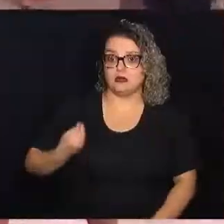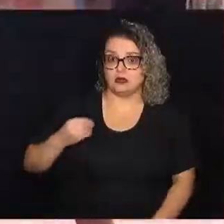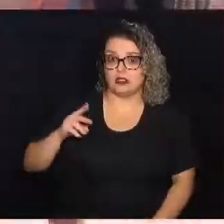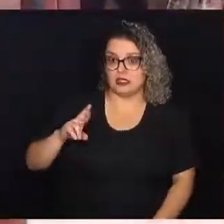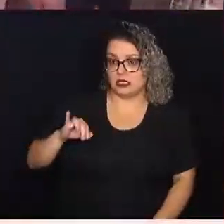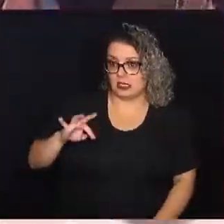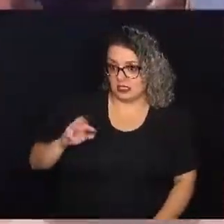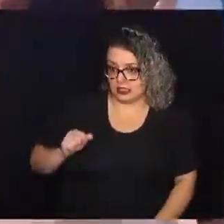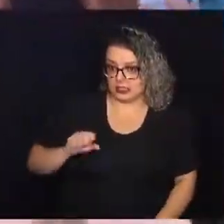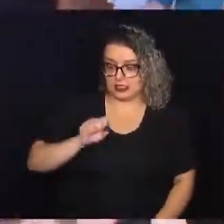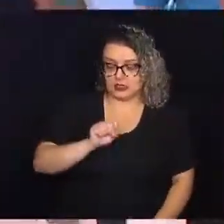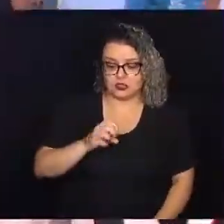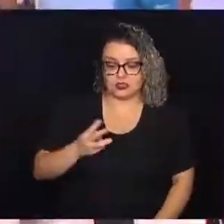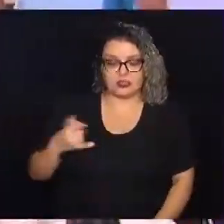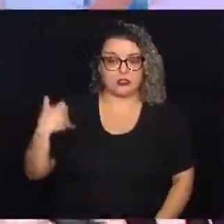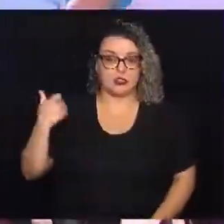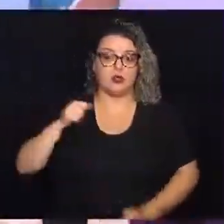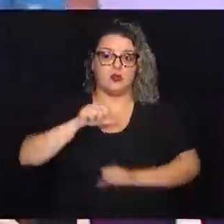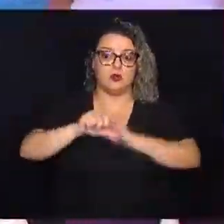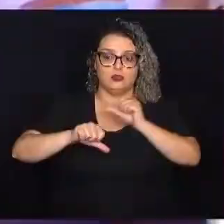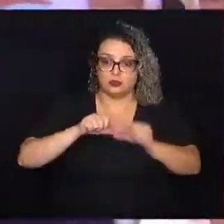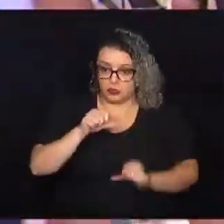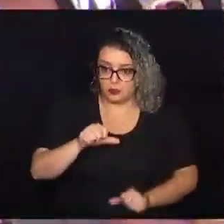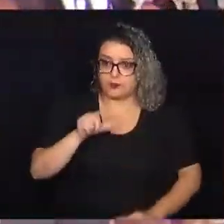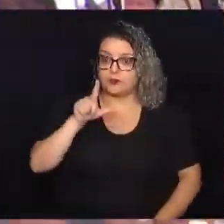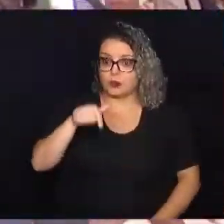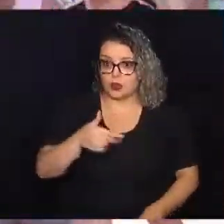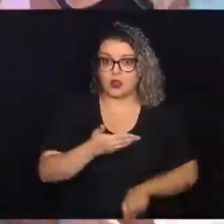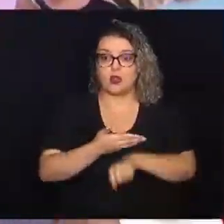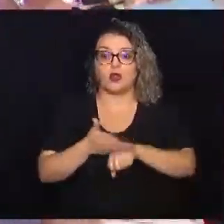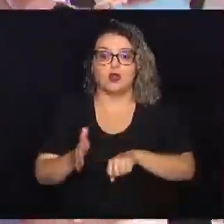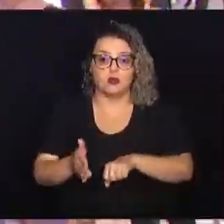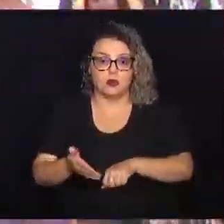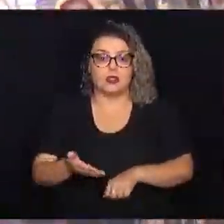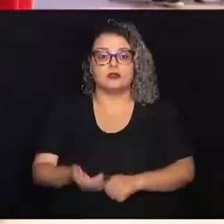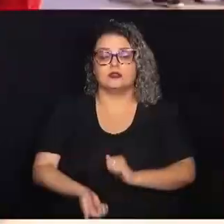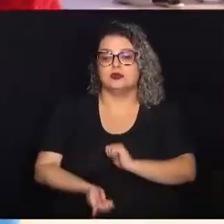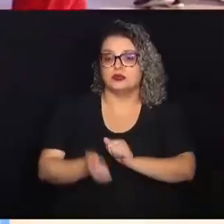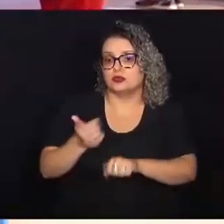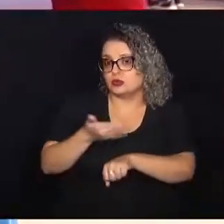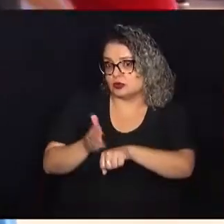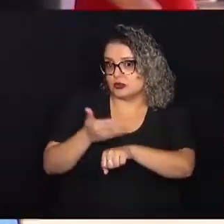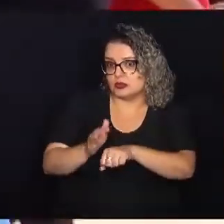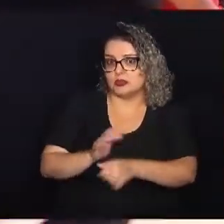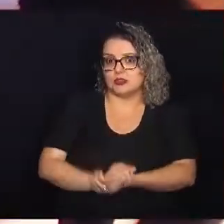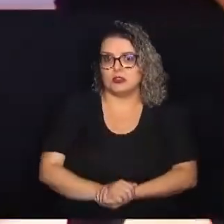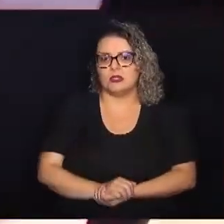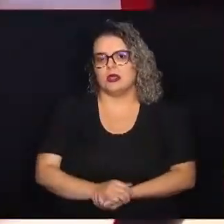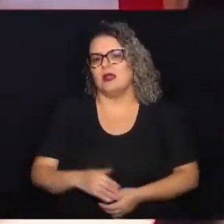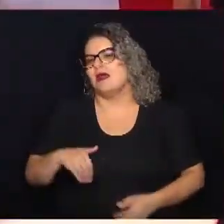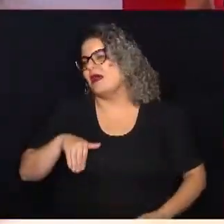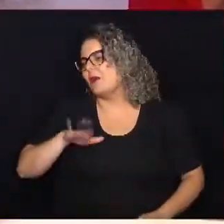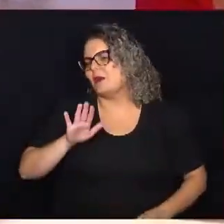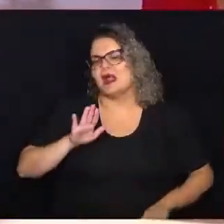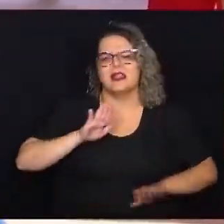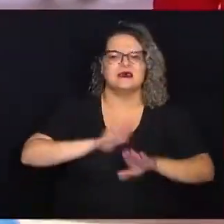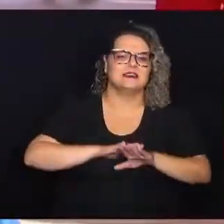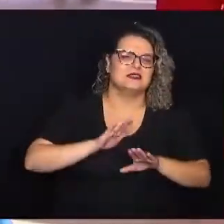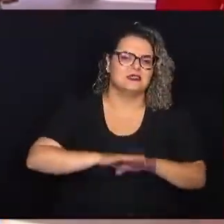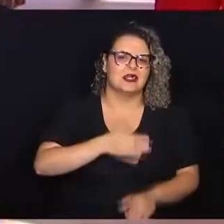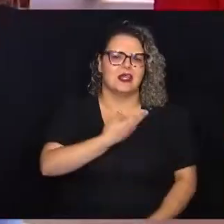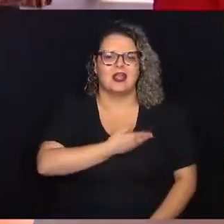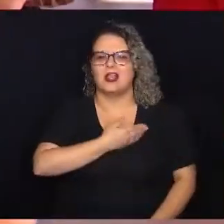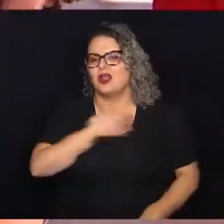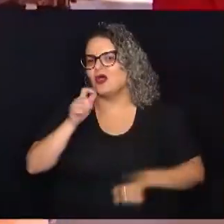83 anos, mudou, depois que ela começou a praticar os exercícios. Mais ativa, amizade com as